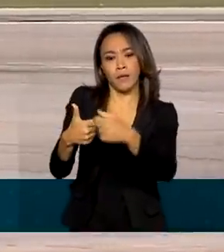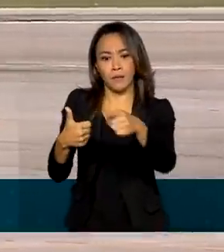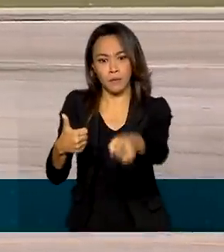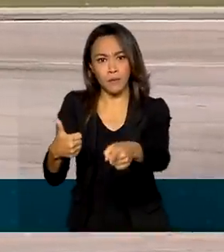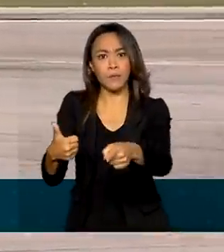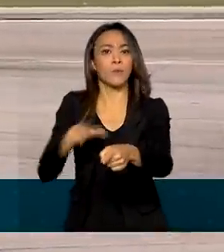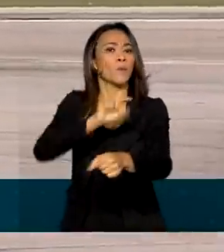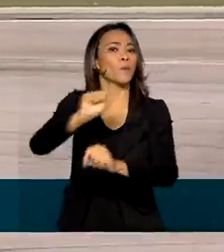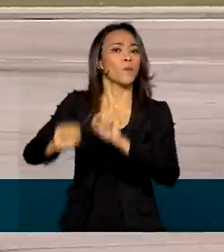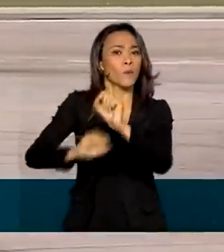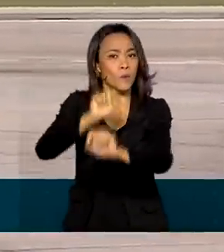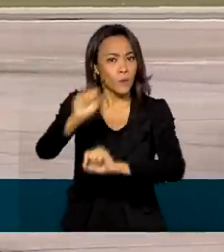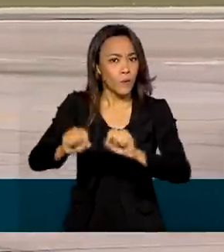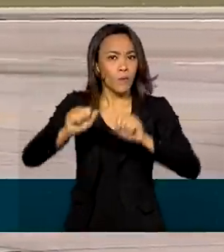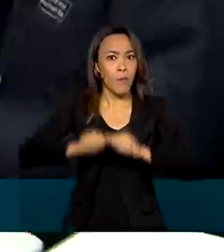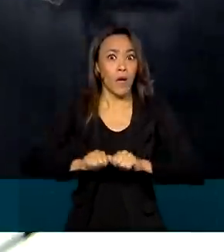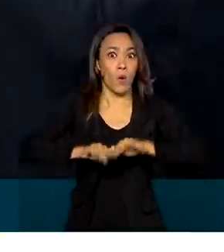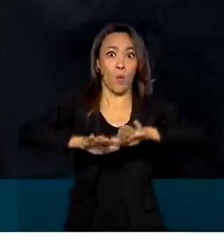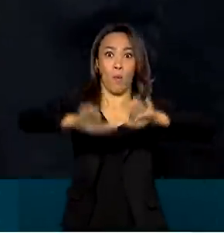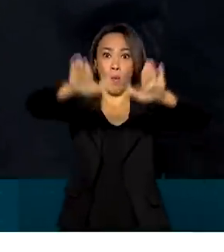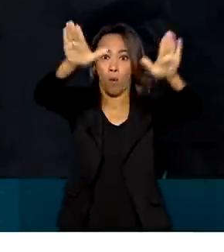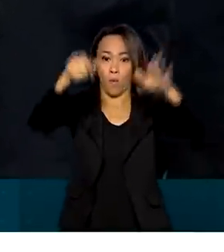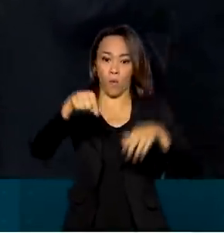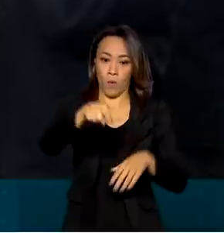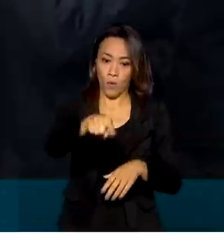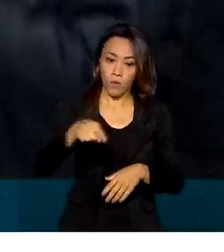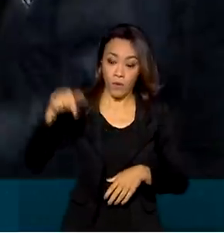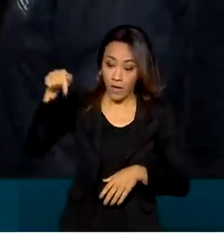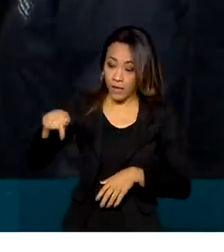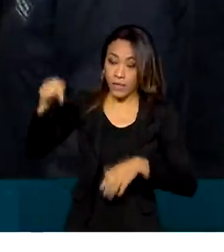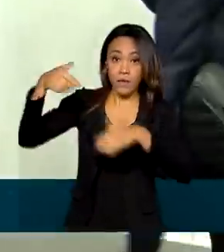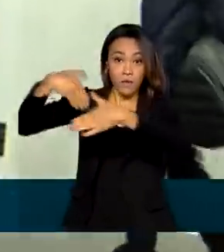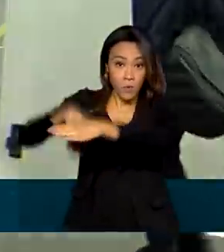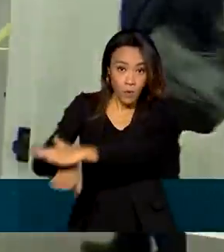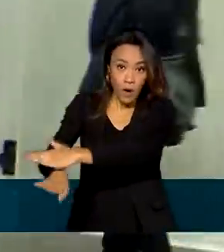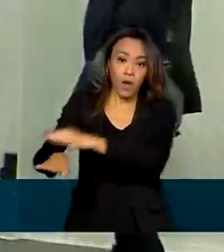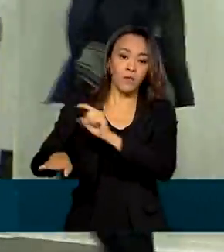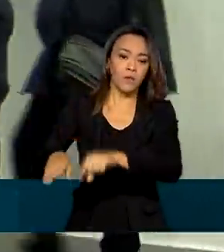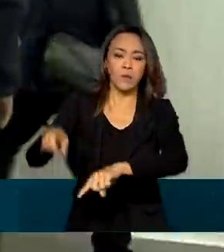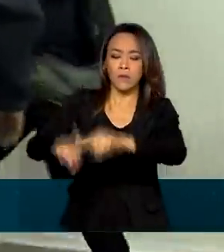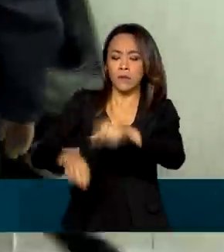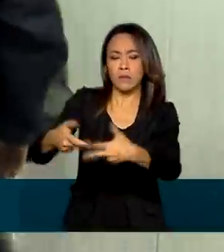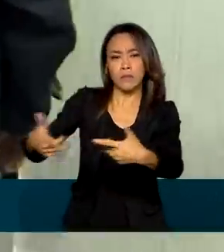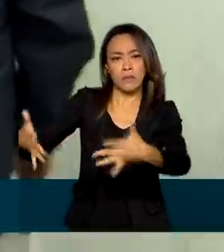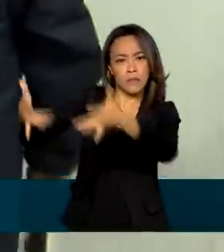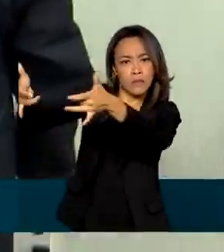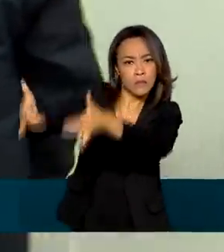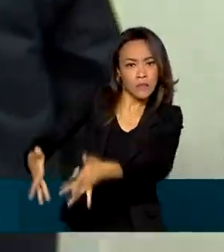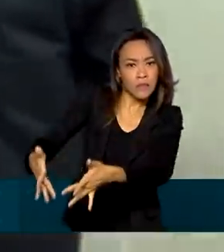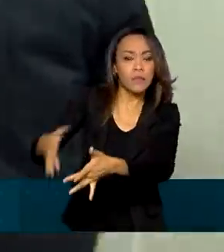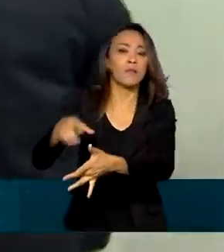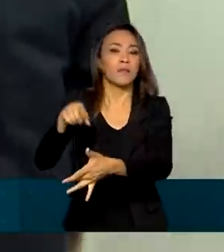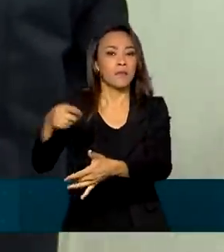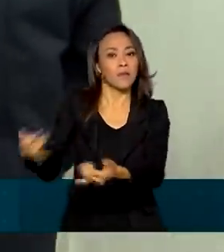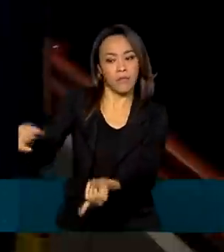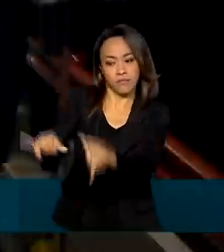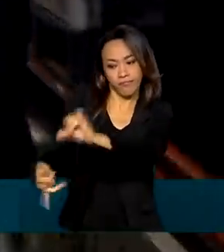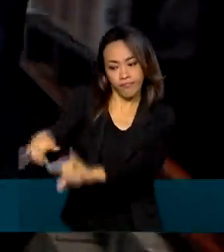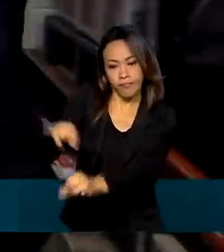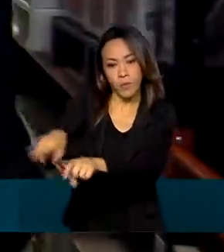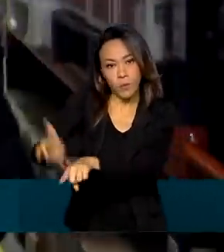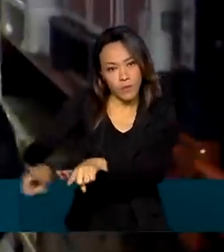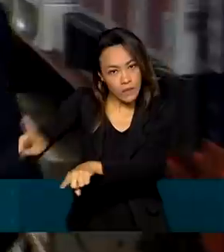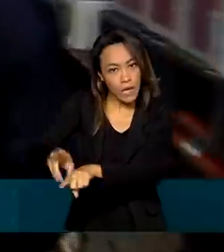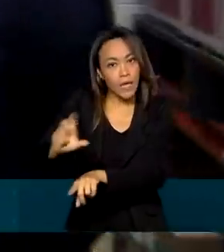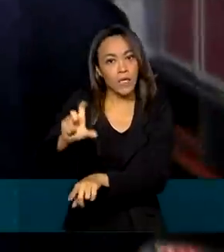aeroporto internacional do país. Aqui ficam armazenados insumos estratégicos, como imunizantes. O